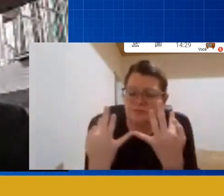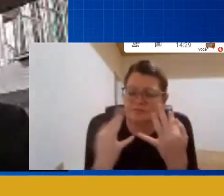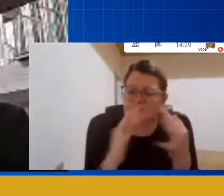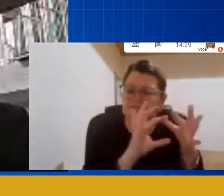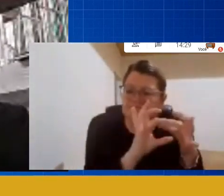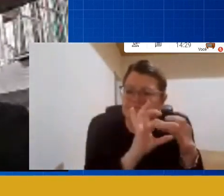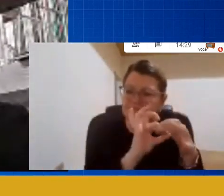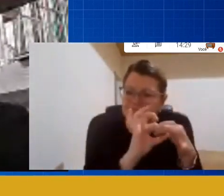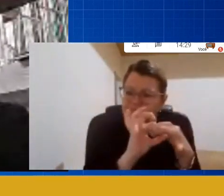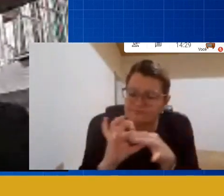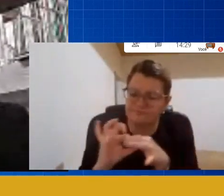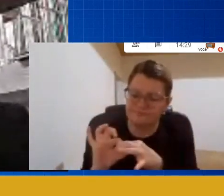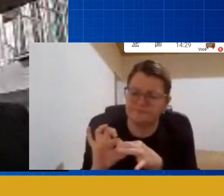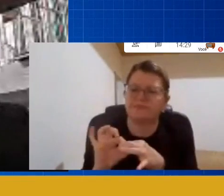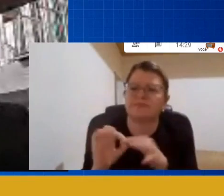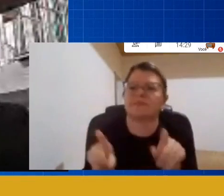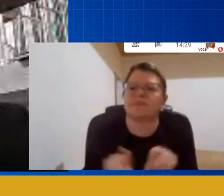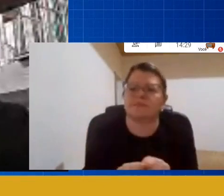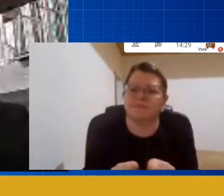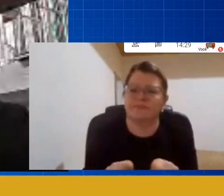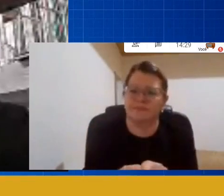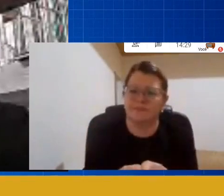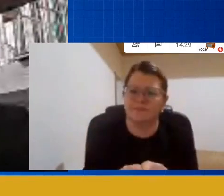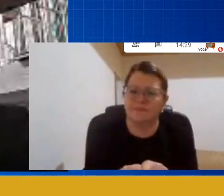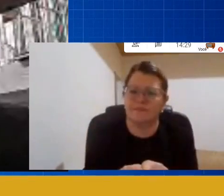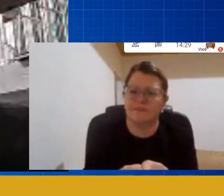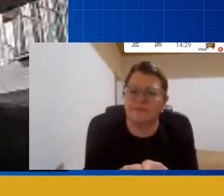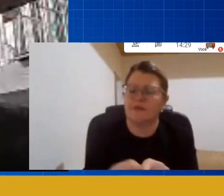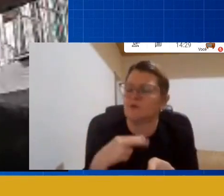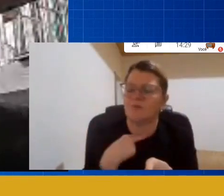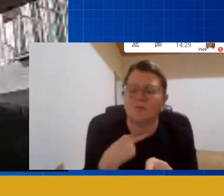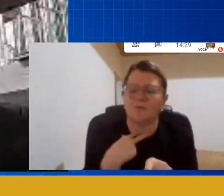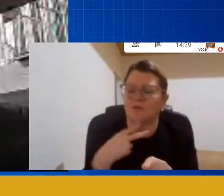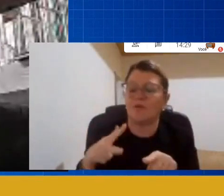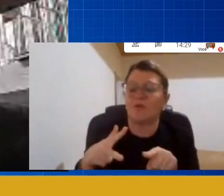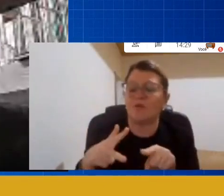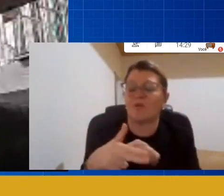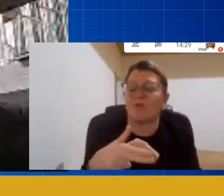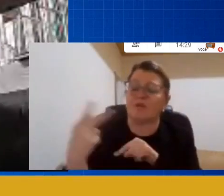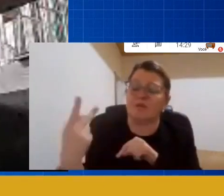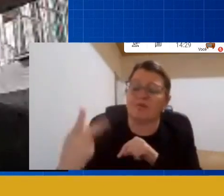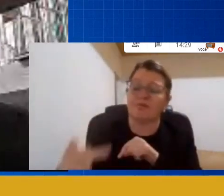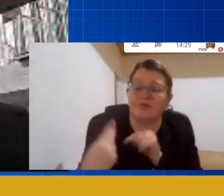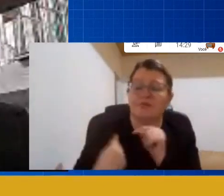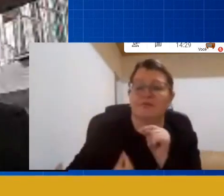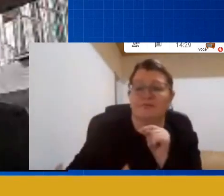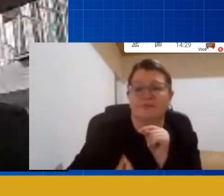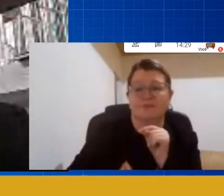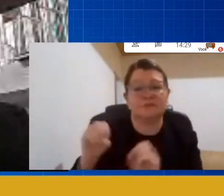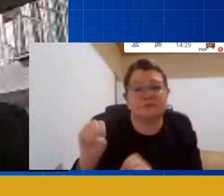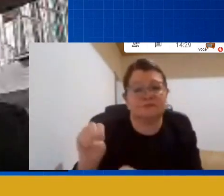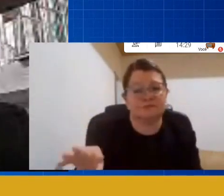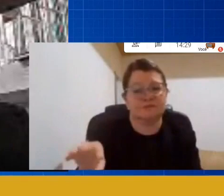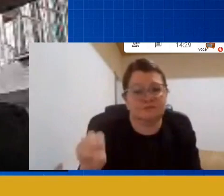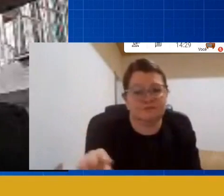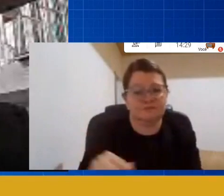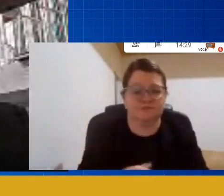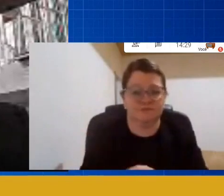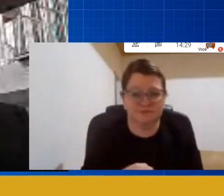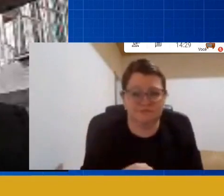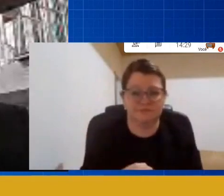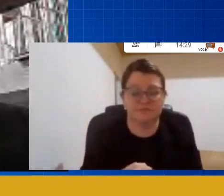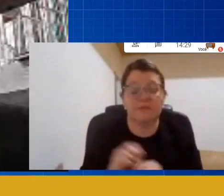está vivenciando e é claro não privá-la da relação com a instituição educacional mas sim qualificar